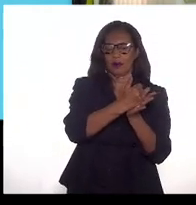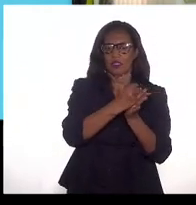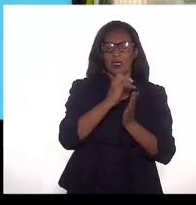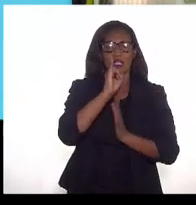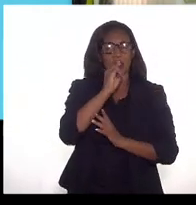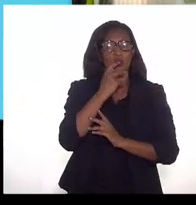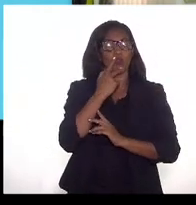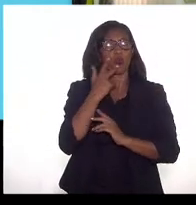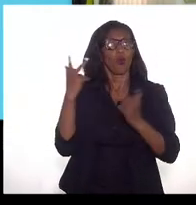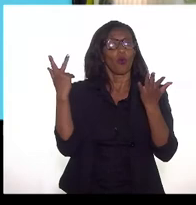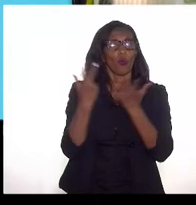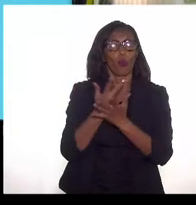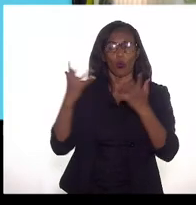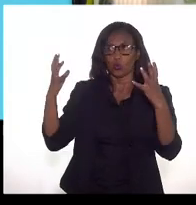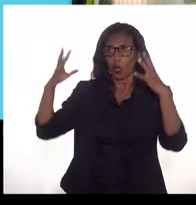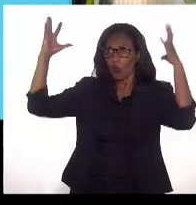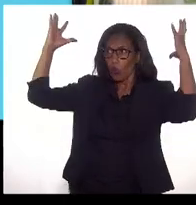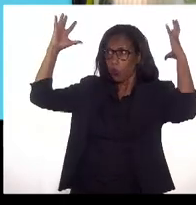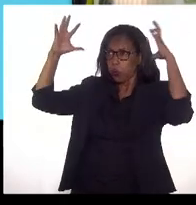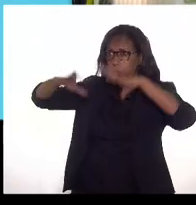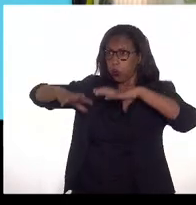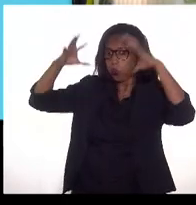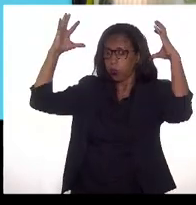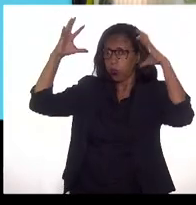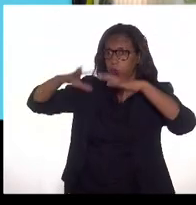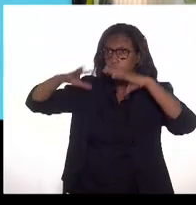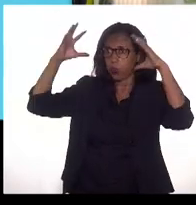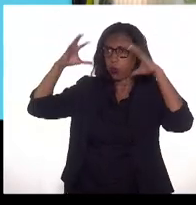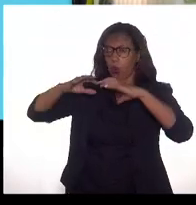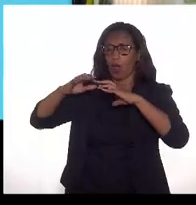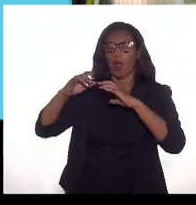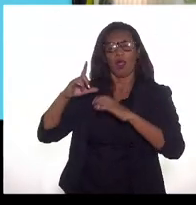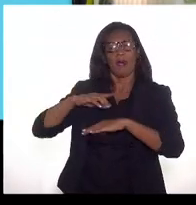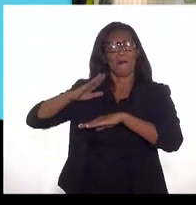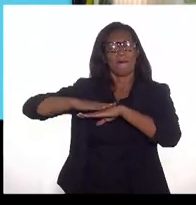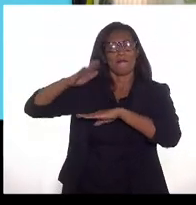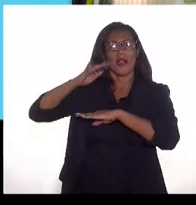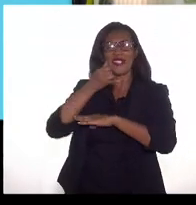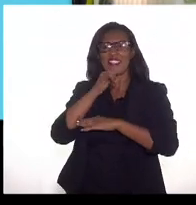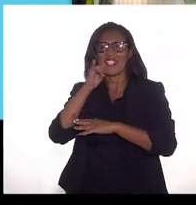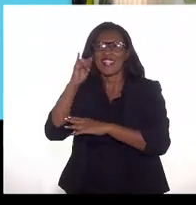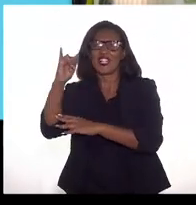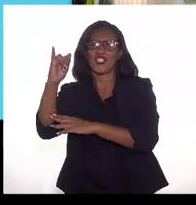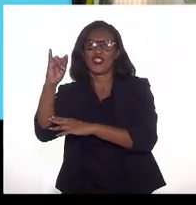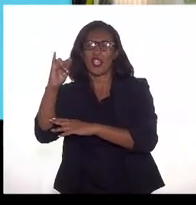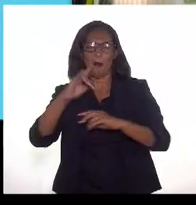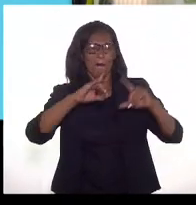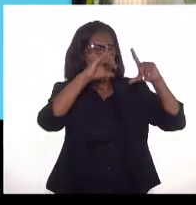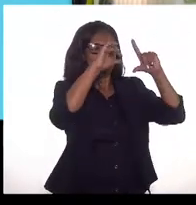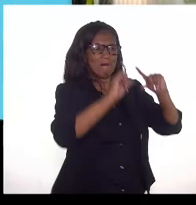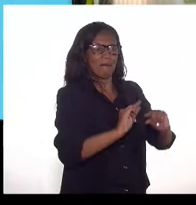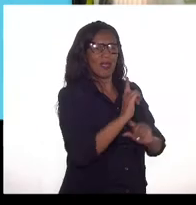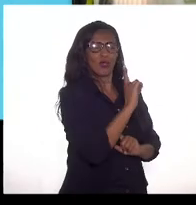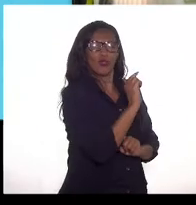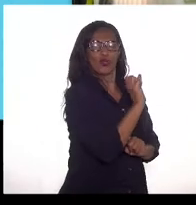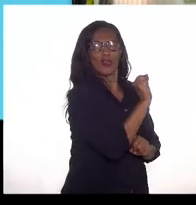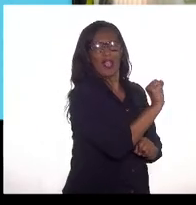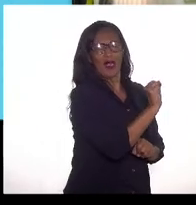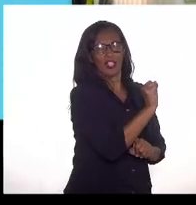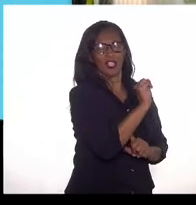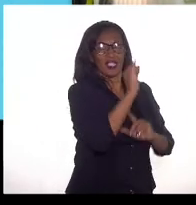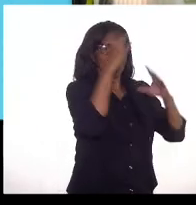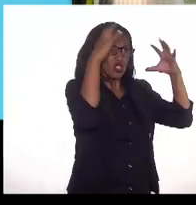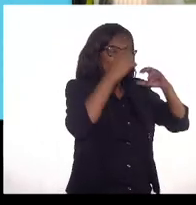chove muito eu consigo despachar mais energia elétrica e demando menos gás. Quando chove